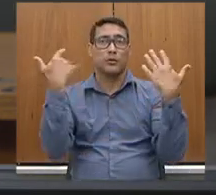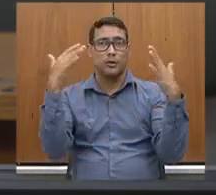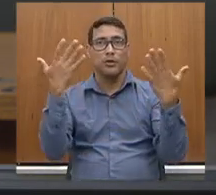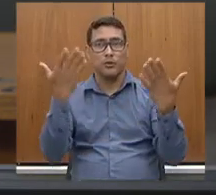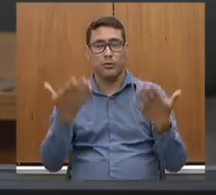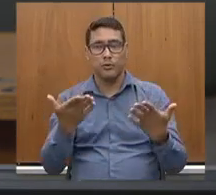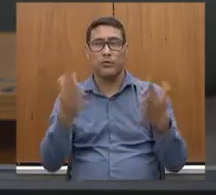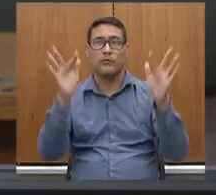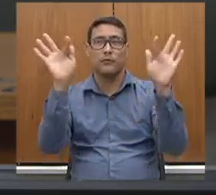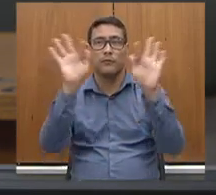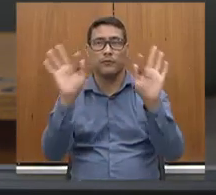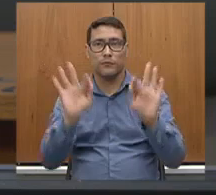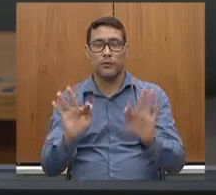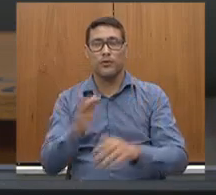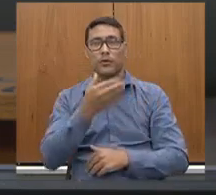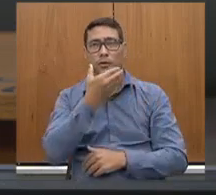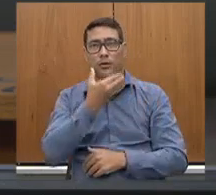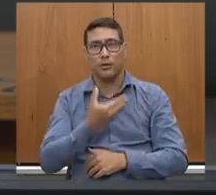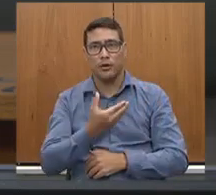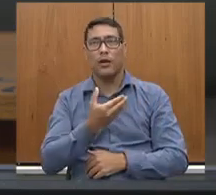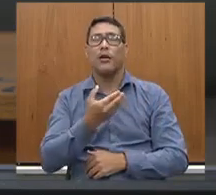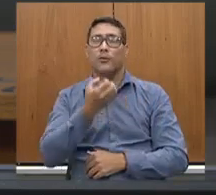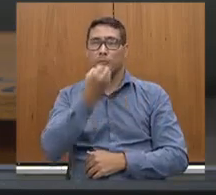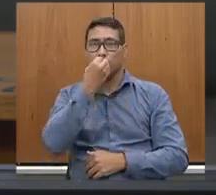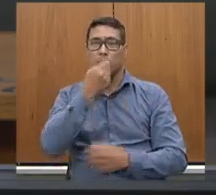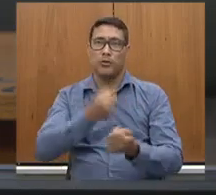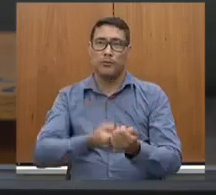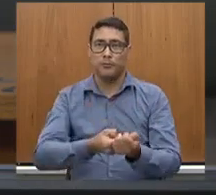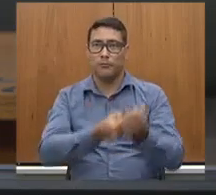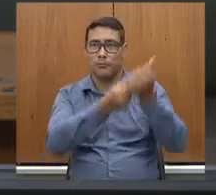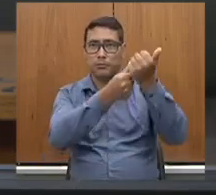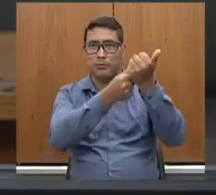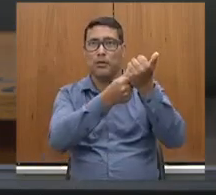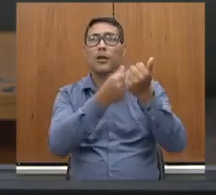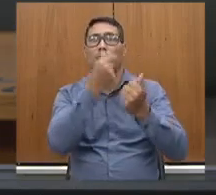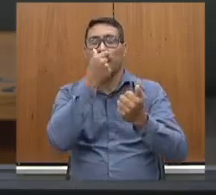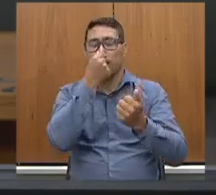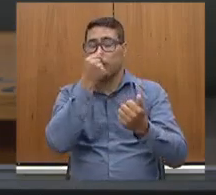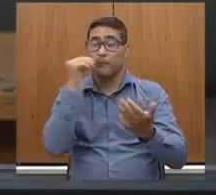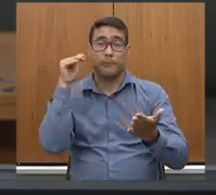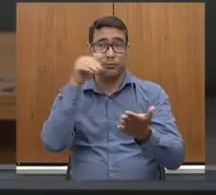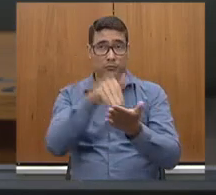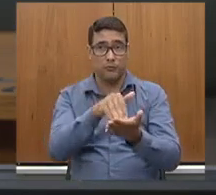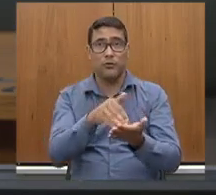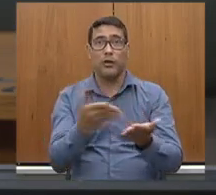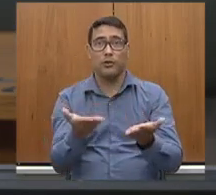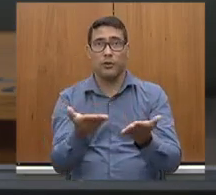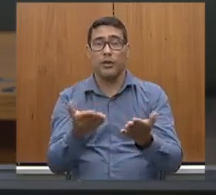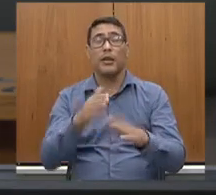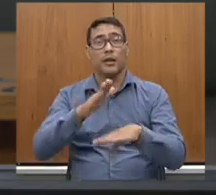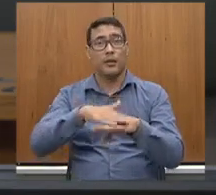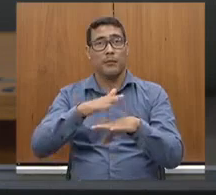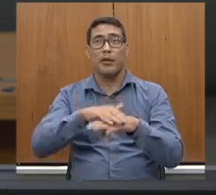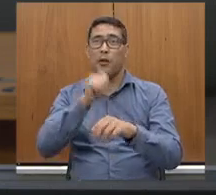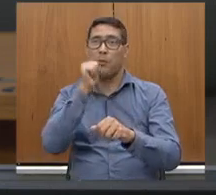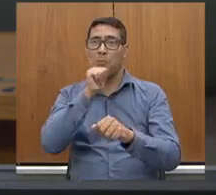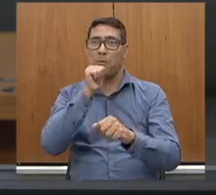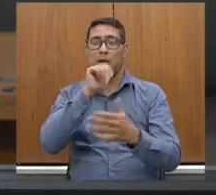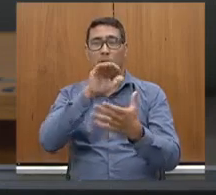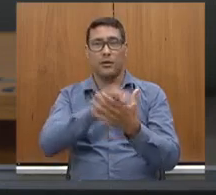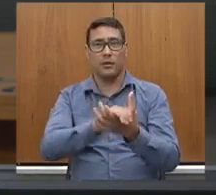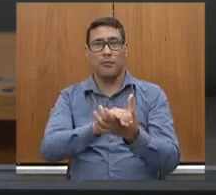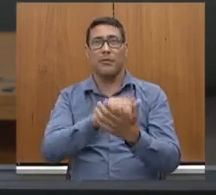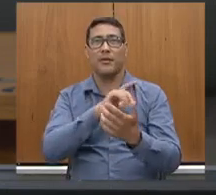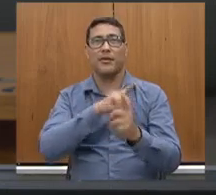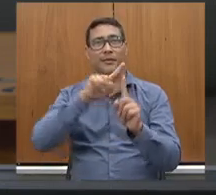Feliz Natal, um ótimo Ano Novo e que a última entrega aqui desse mandato é que minha esposa está grávida, então, vai ter